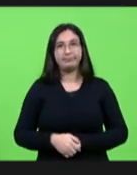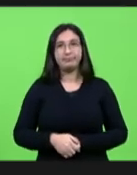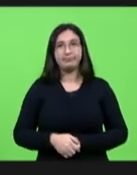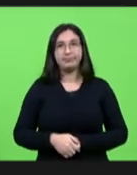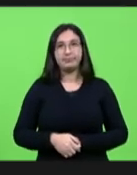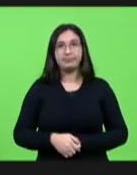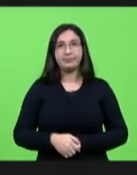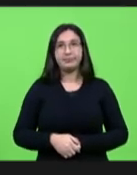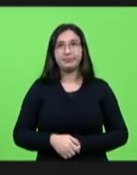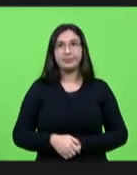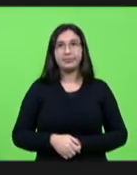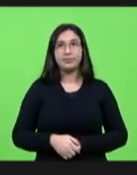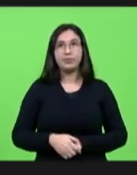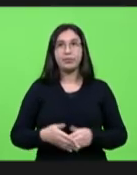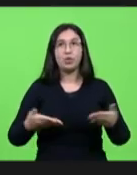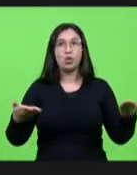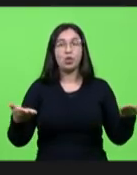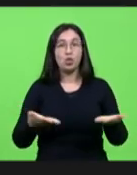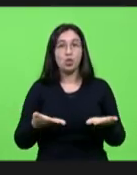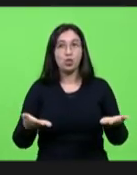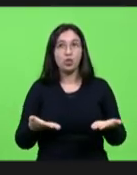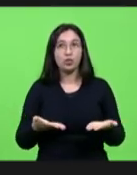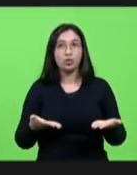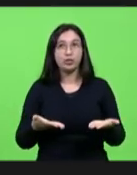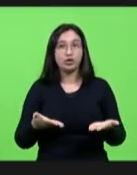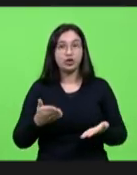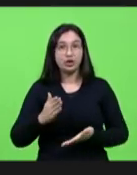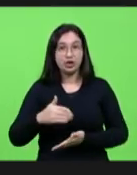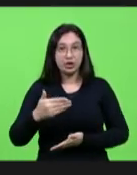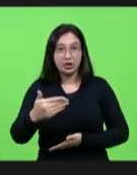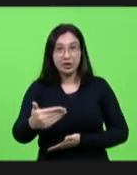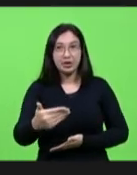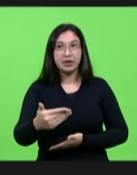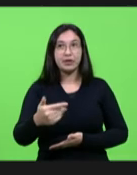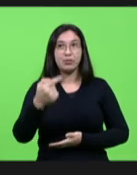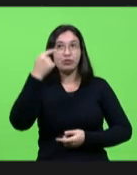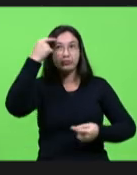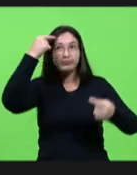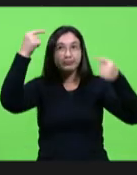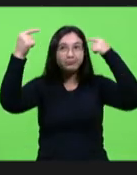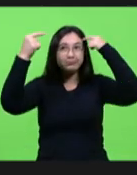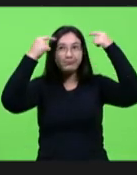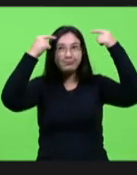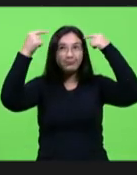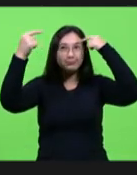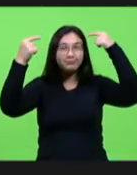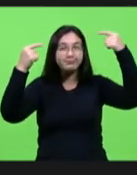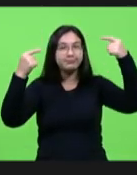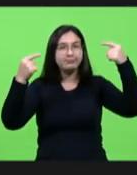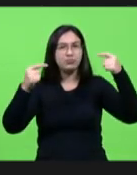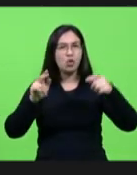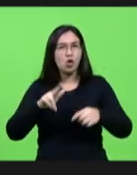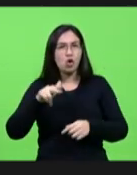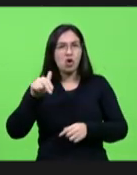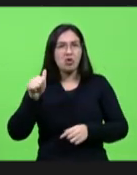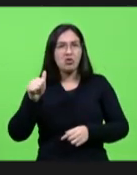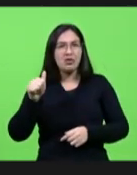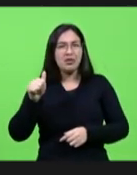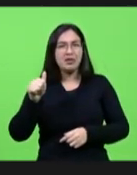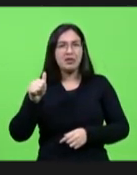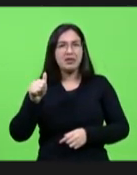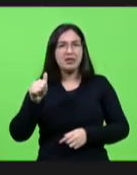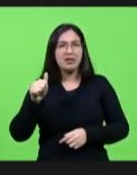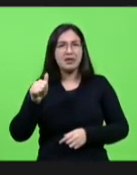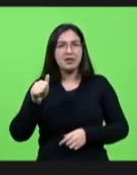e hoje depois relembrando nunca imaginei que